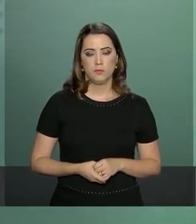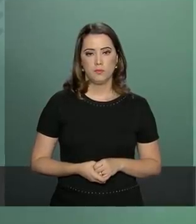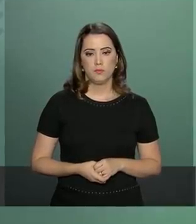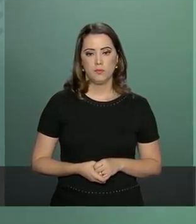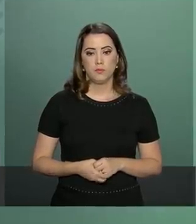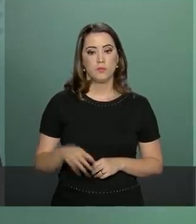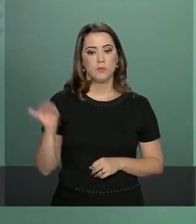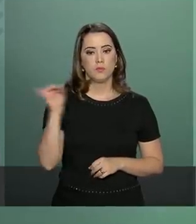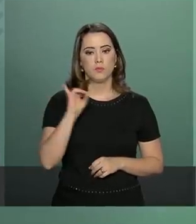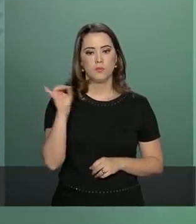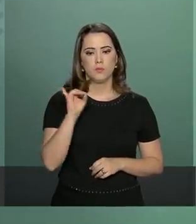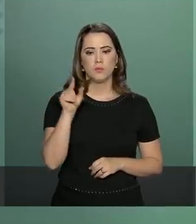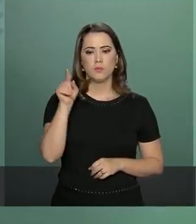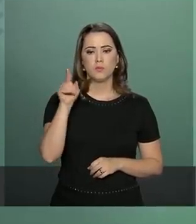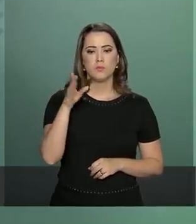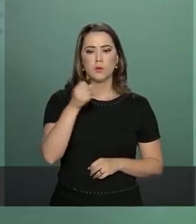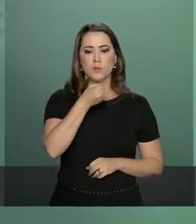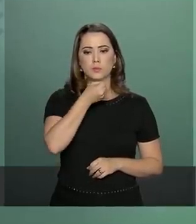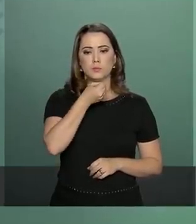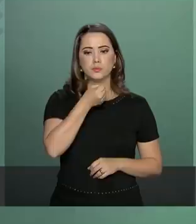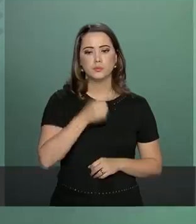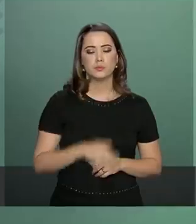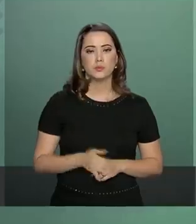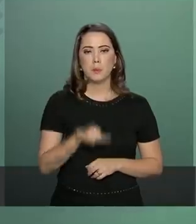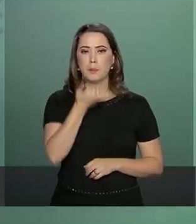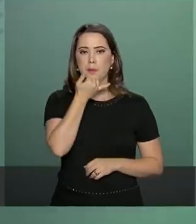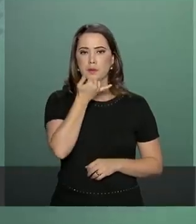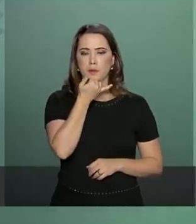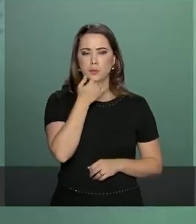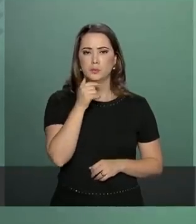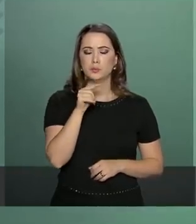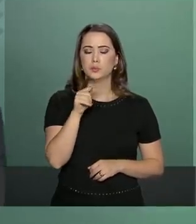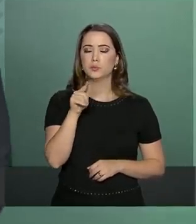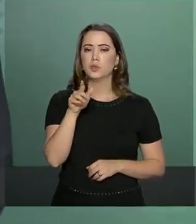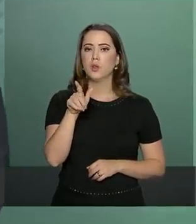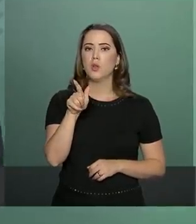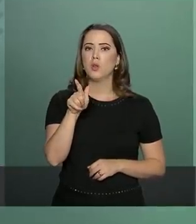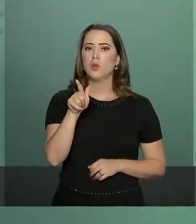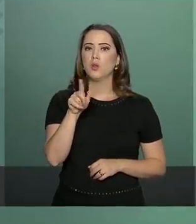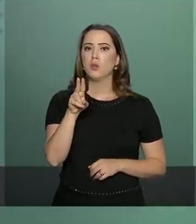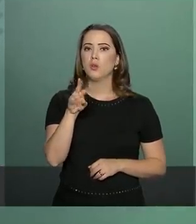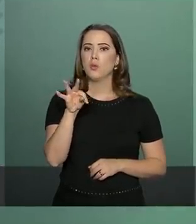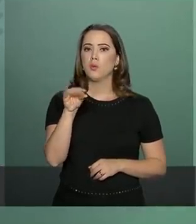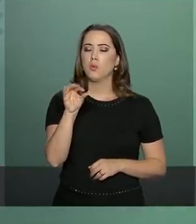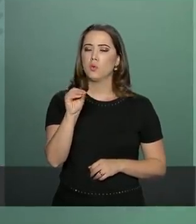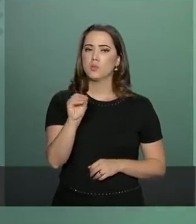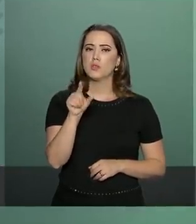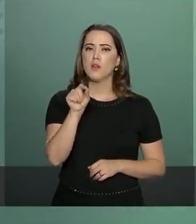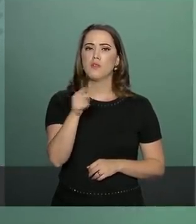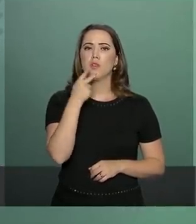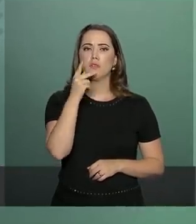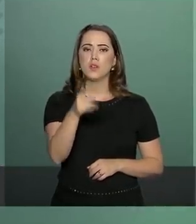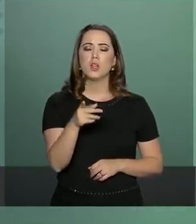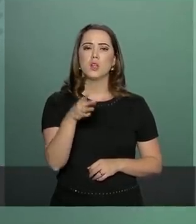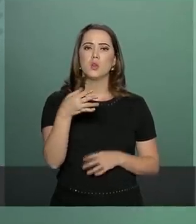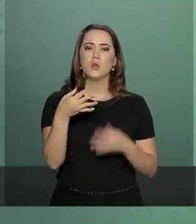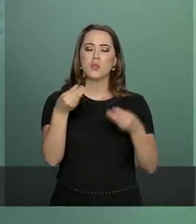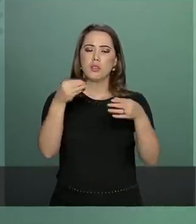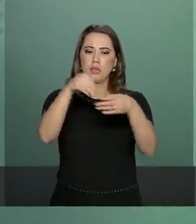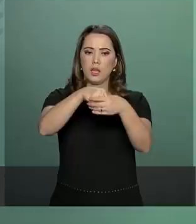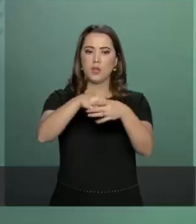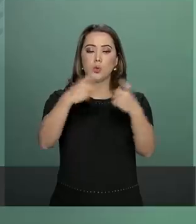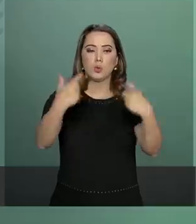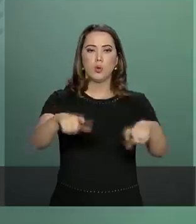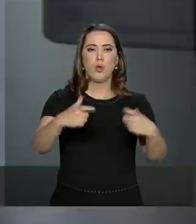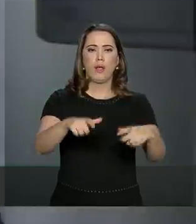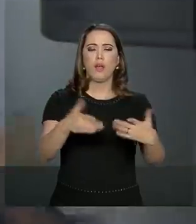Gustavo meu microfone desculpa Gustavo o que seriam devidas seriam discretas dentro dos quartéis